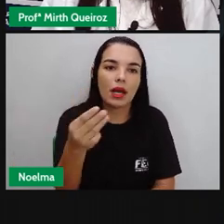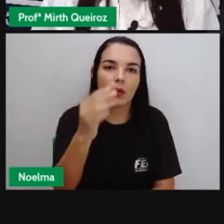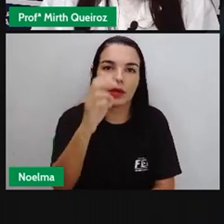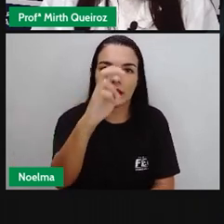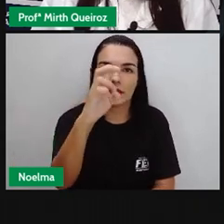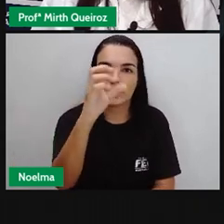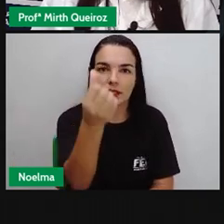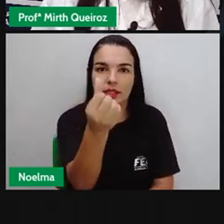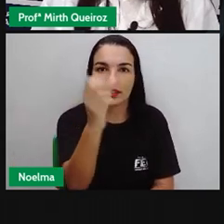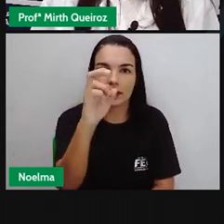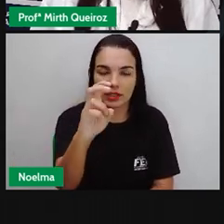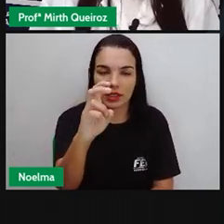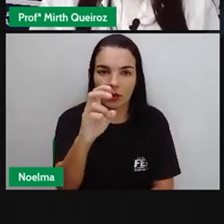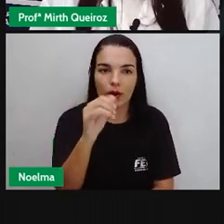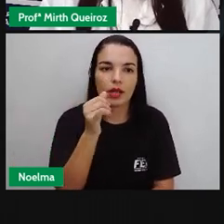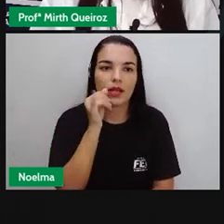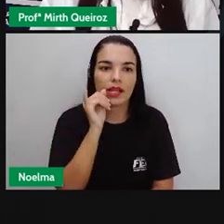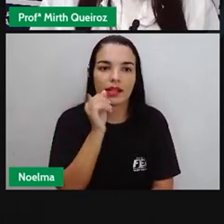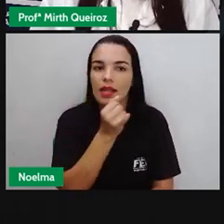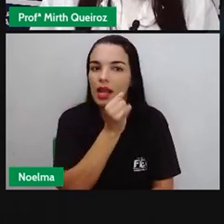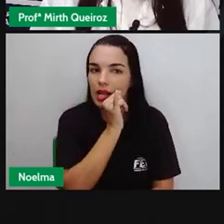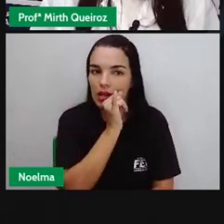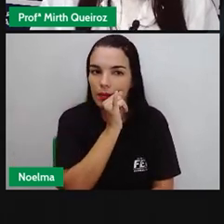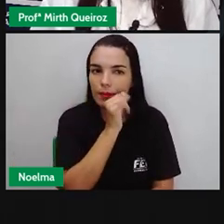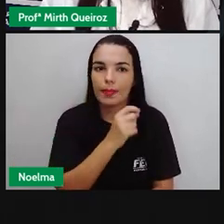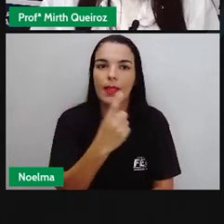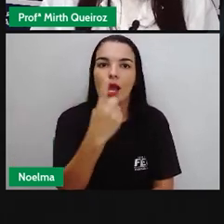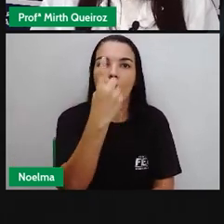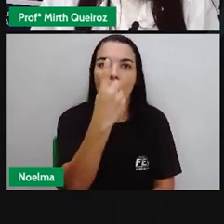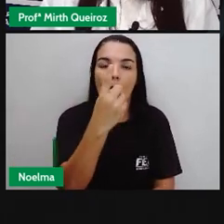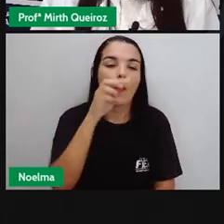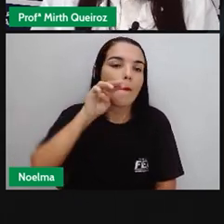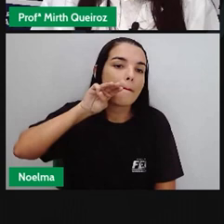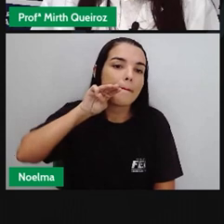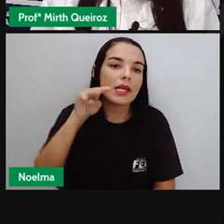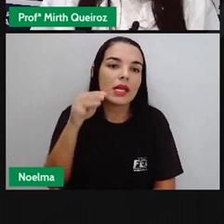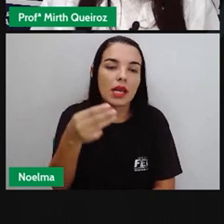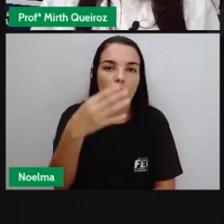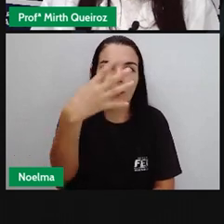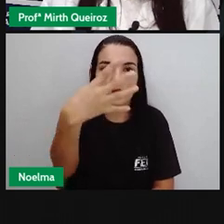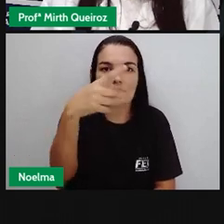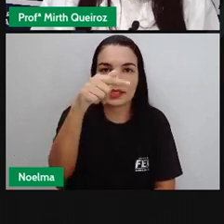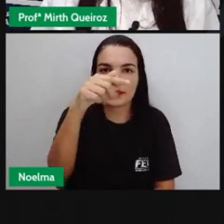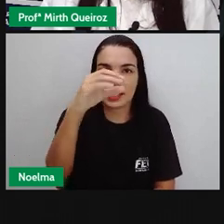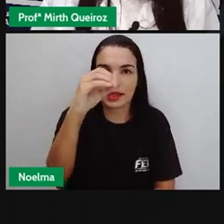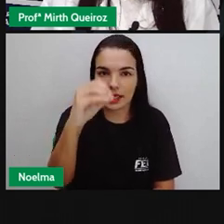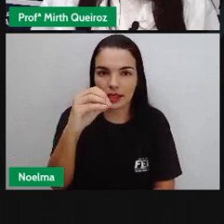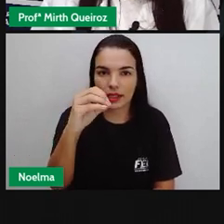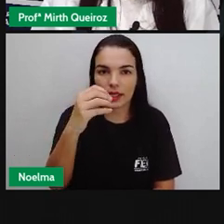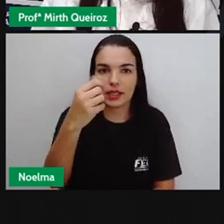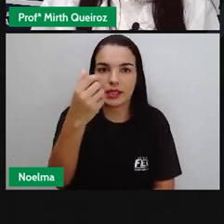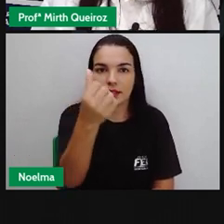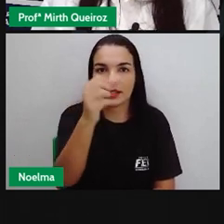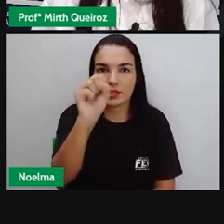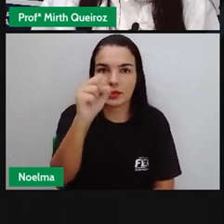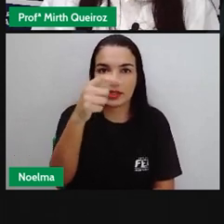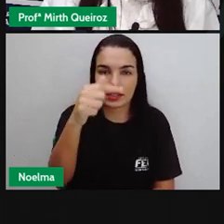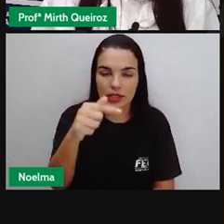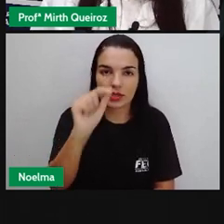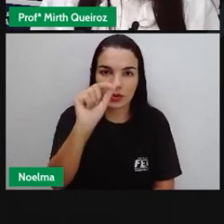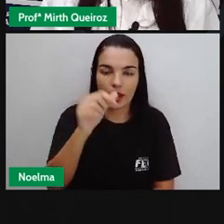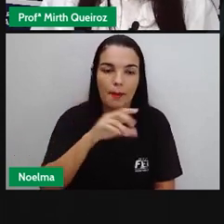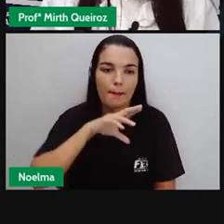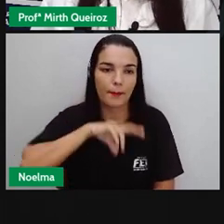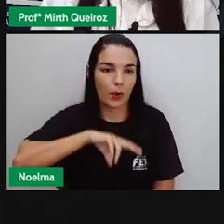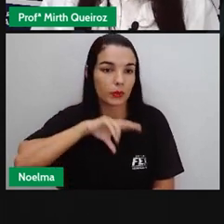eram de italianos, 1.470.687 eram portugueses,